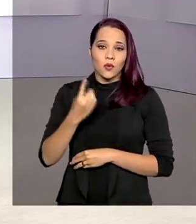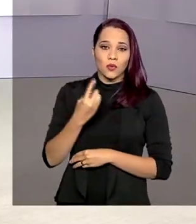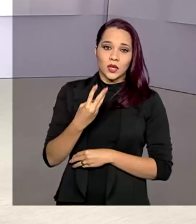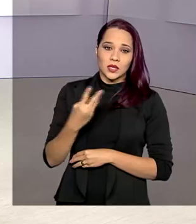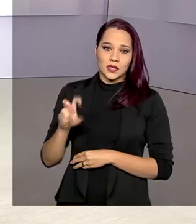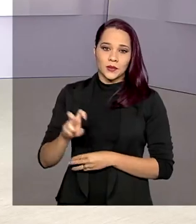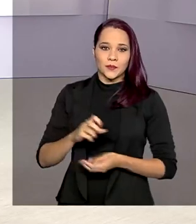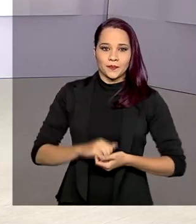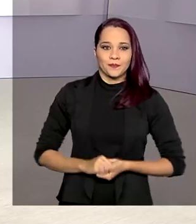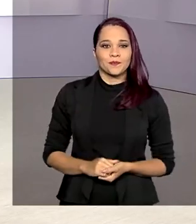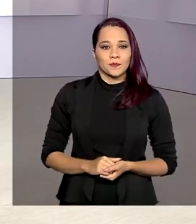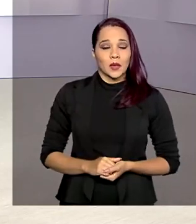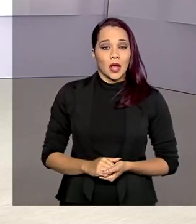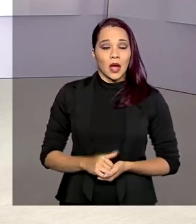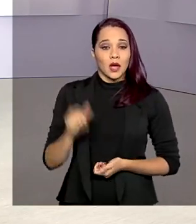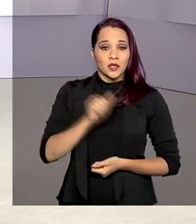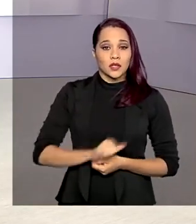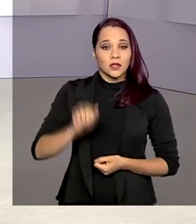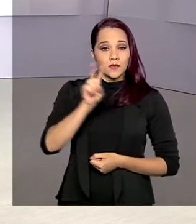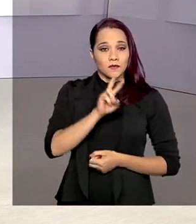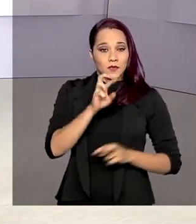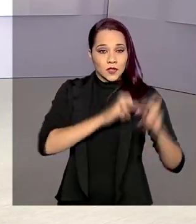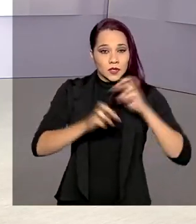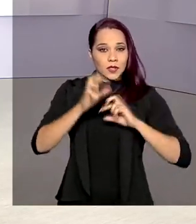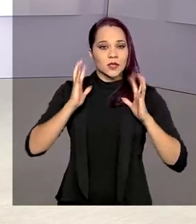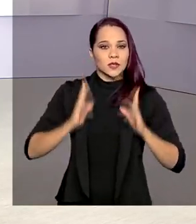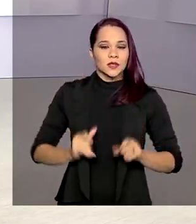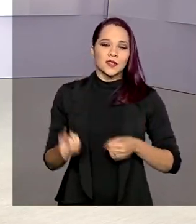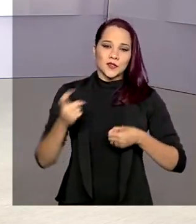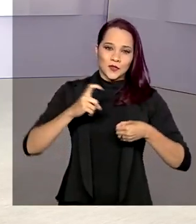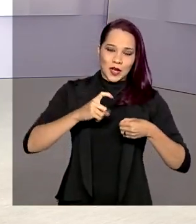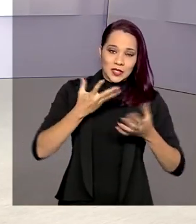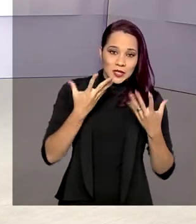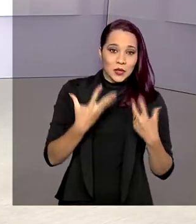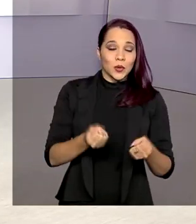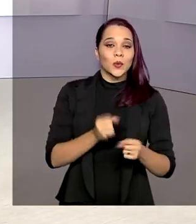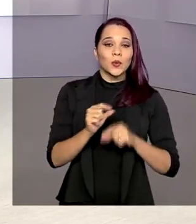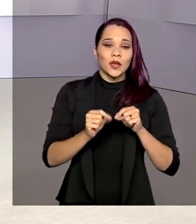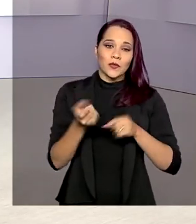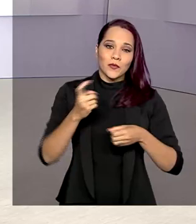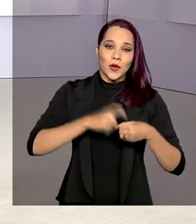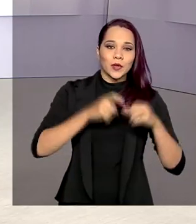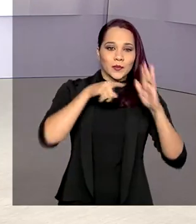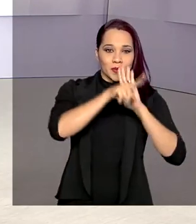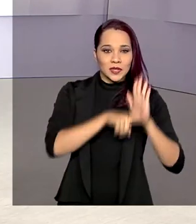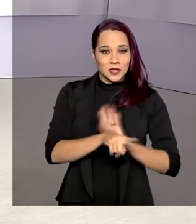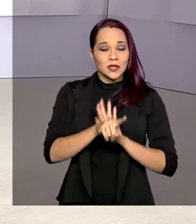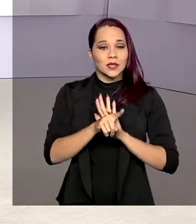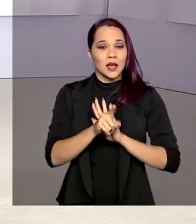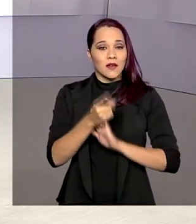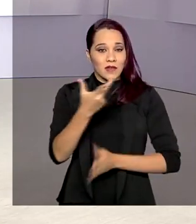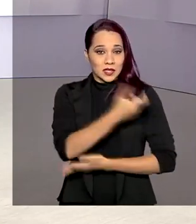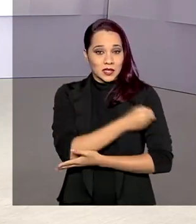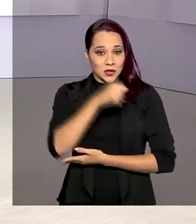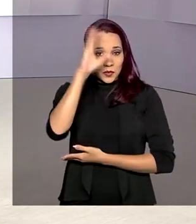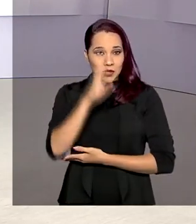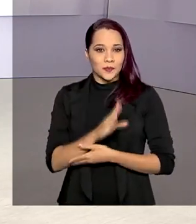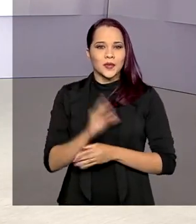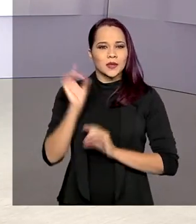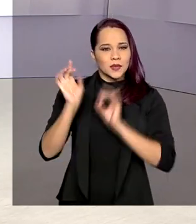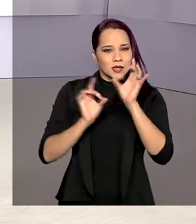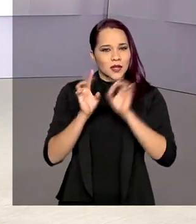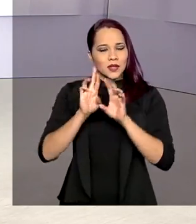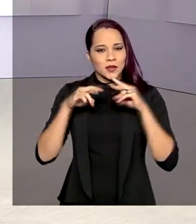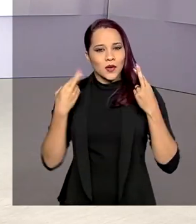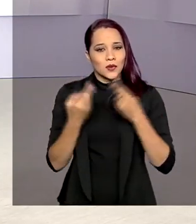Agência de Vigilância Sanitária aprovou a retomada dos testes da vacina de Oxford aqui no Brasil. Especialistas da agência se reuniram no final de